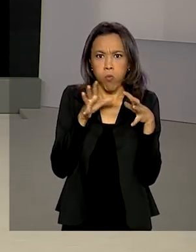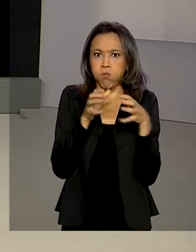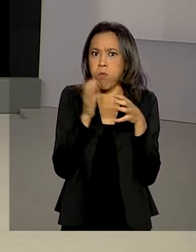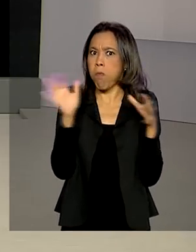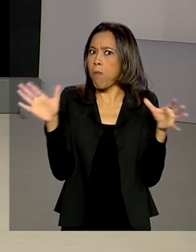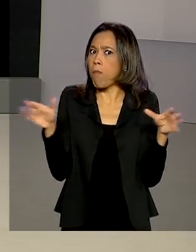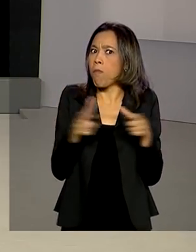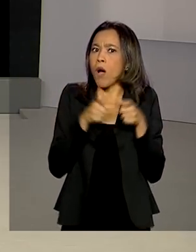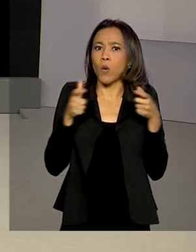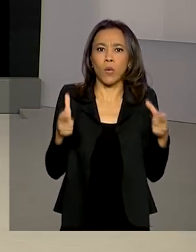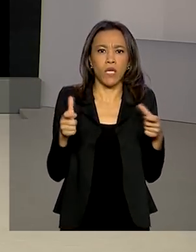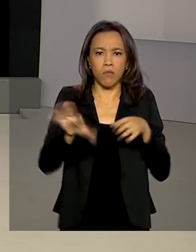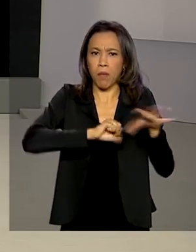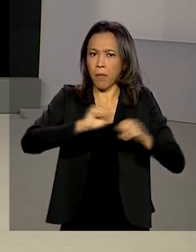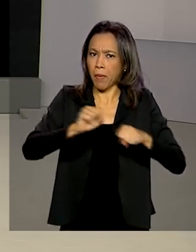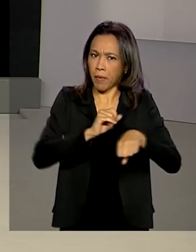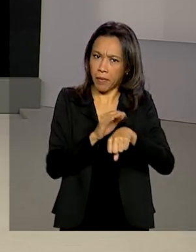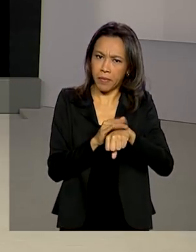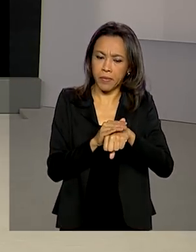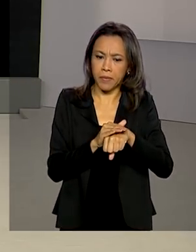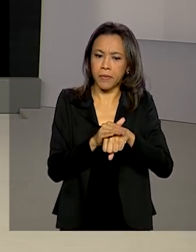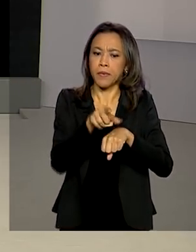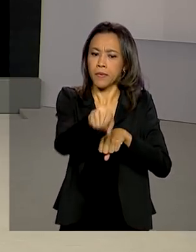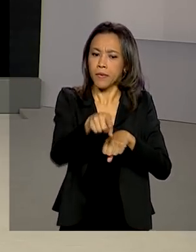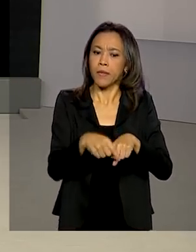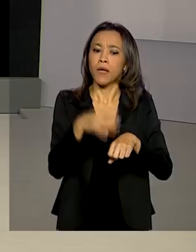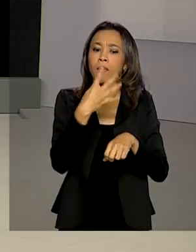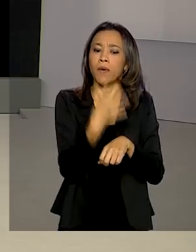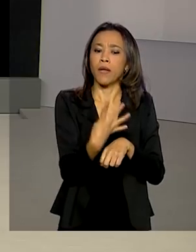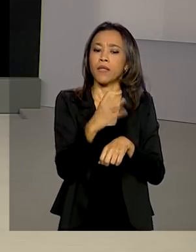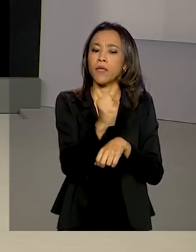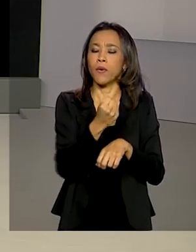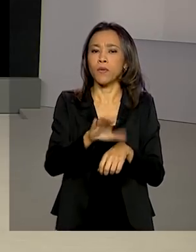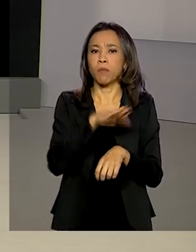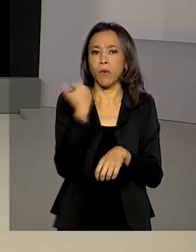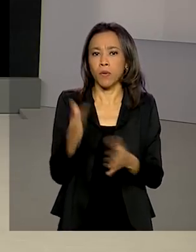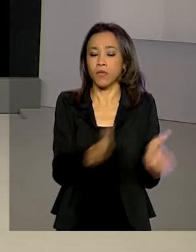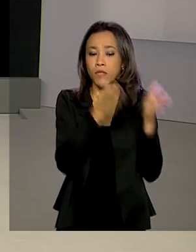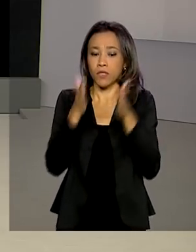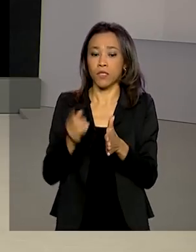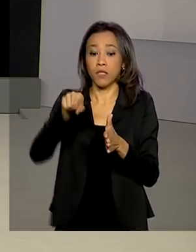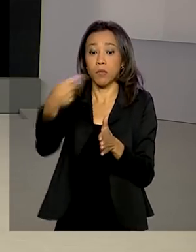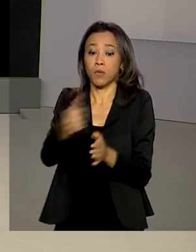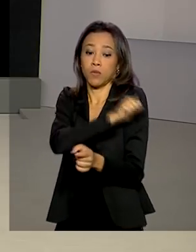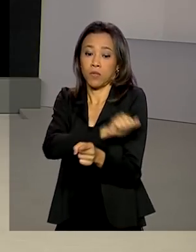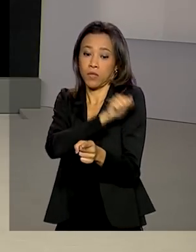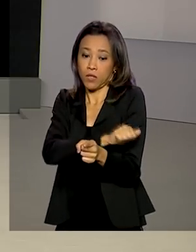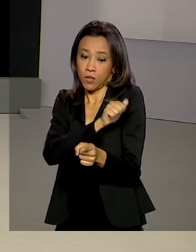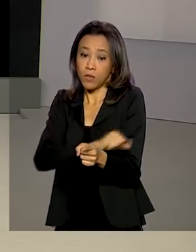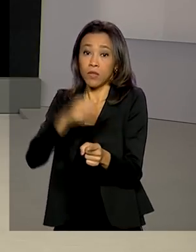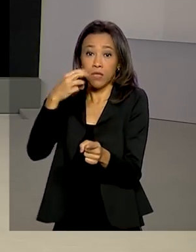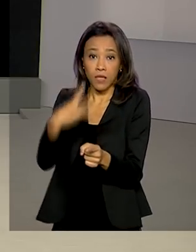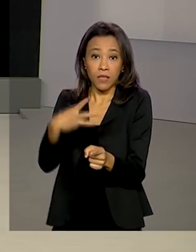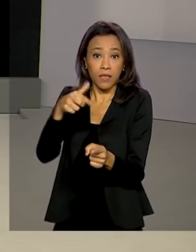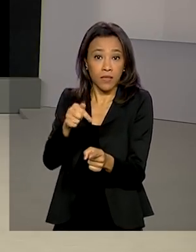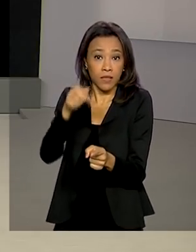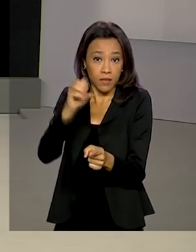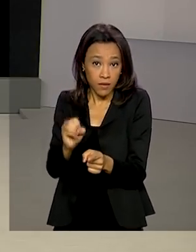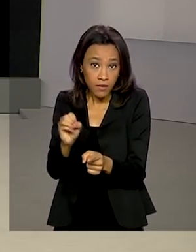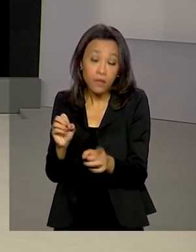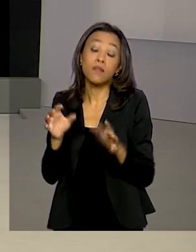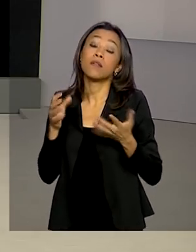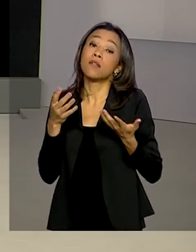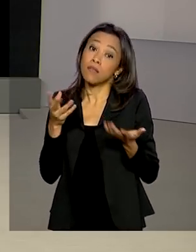maioria dos infectados com 48 óbitos. Em seguida, aparece o Rio de Janeiro com 370 casos e 6